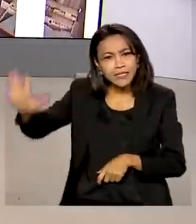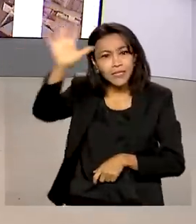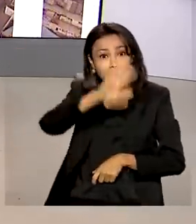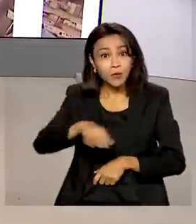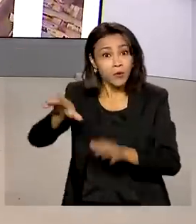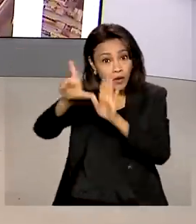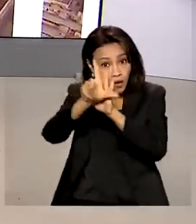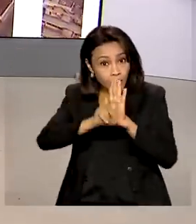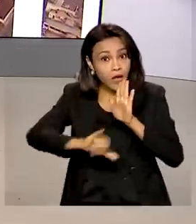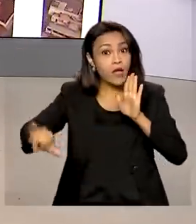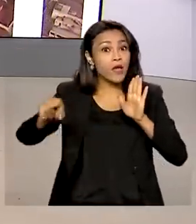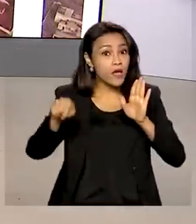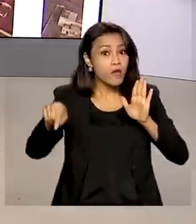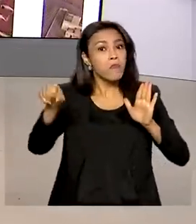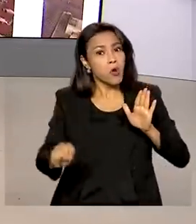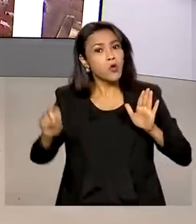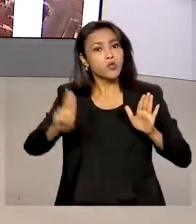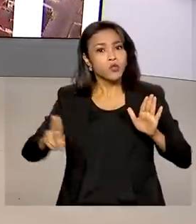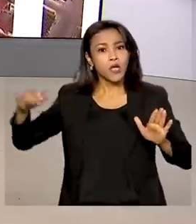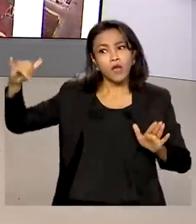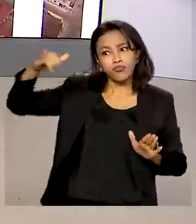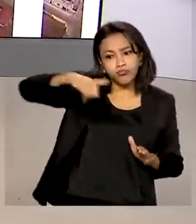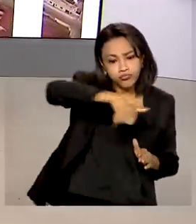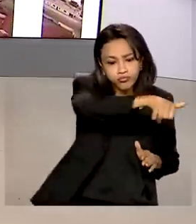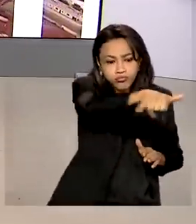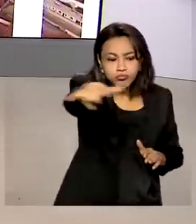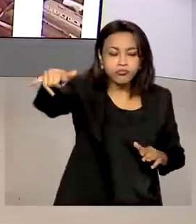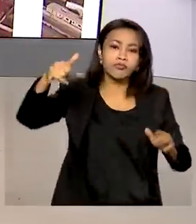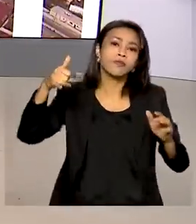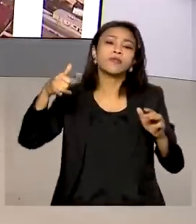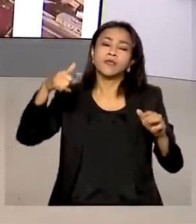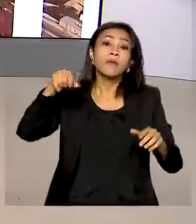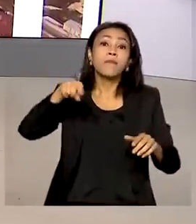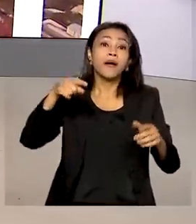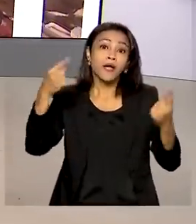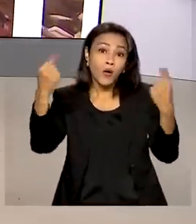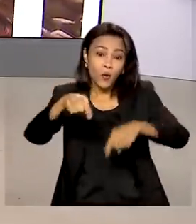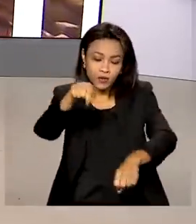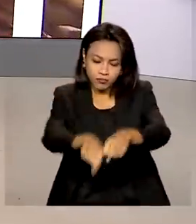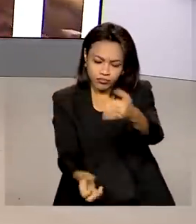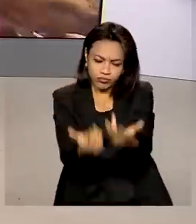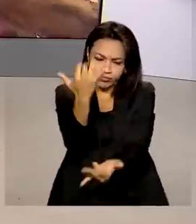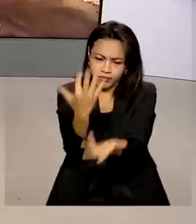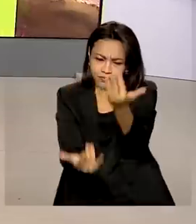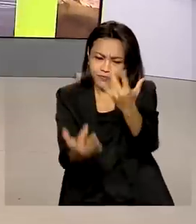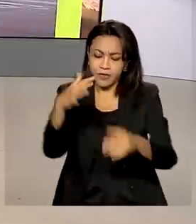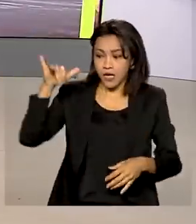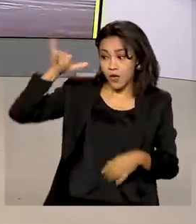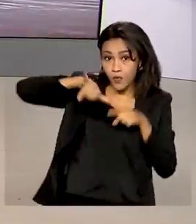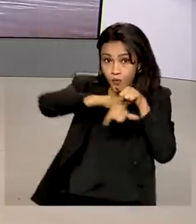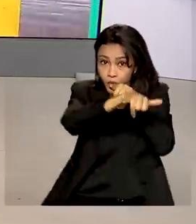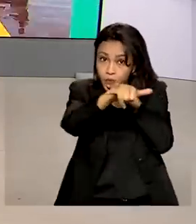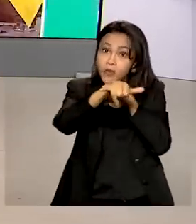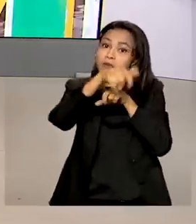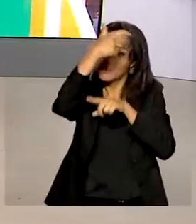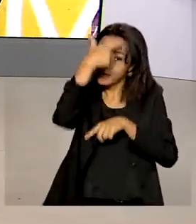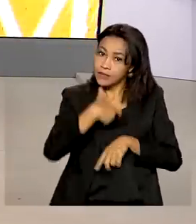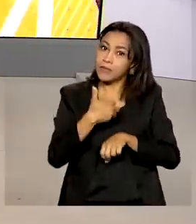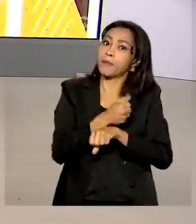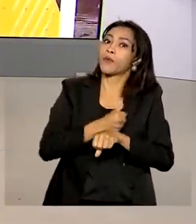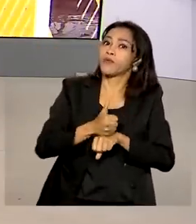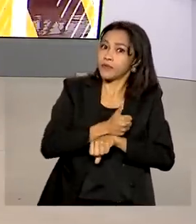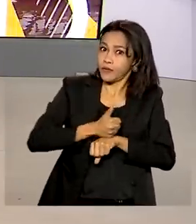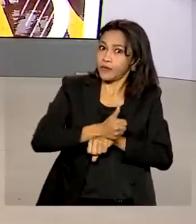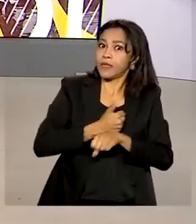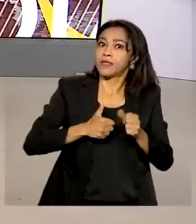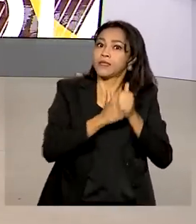empregar o uso da aviação agrícola no combate a incêndios florestais. As aeronaves deverão ser pilotadas por profissionais e atender